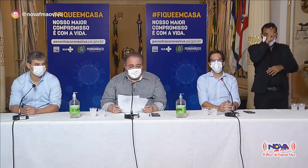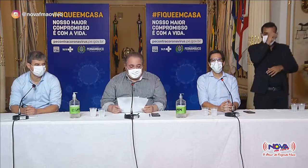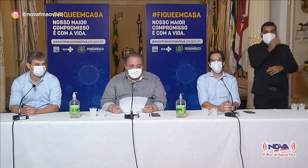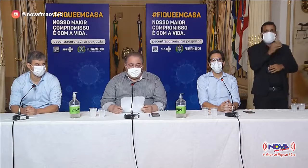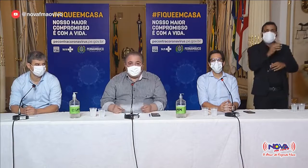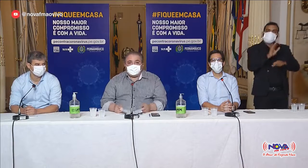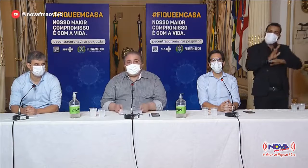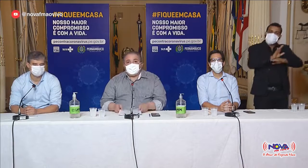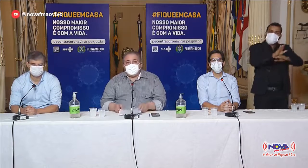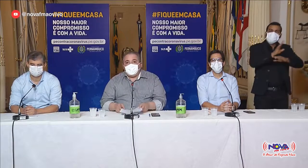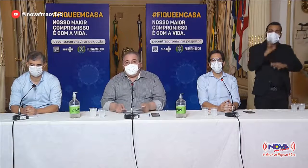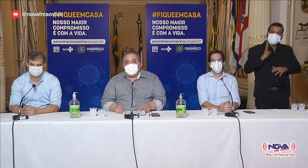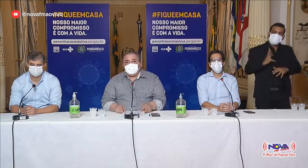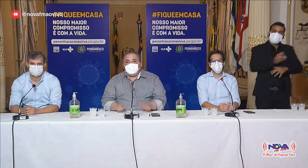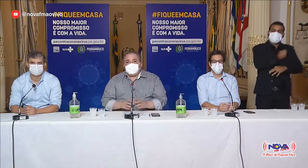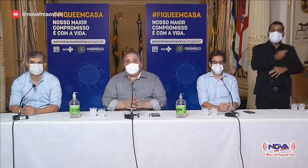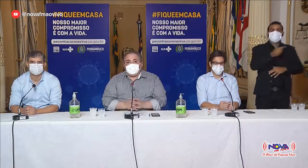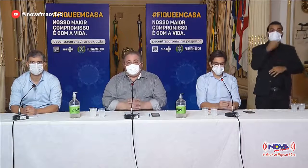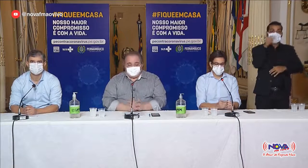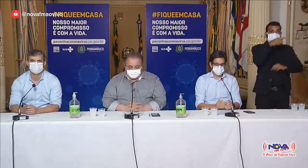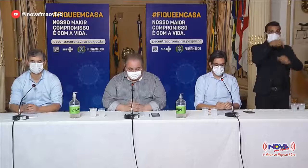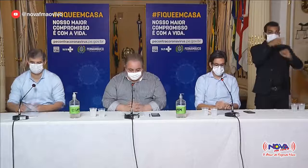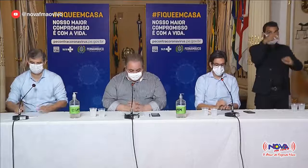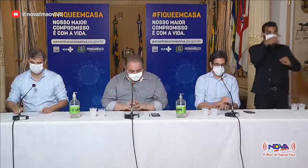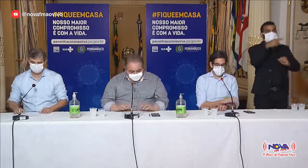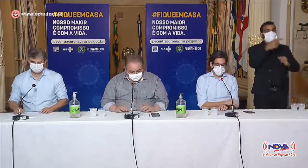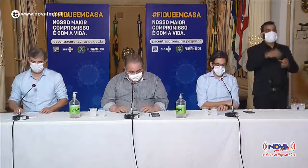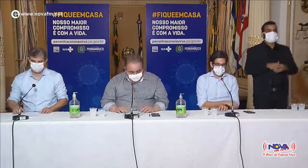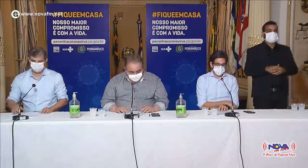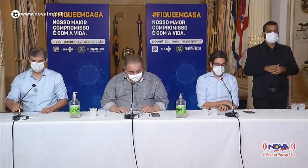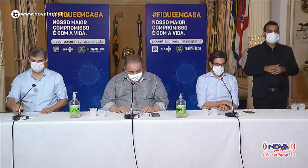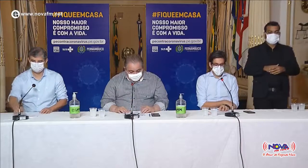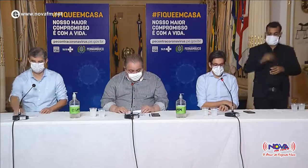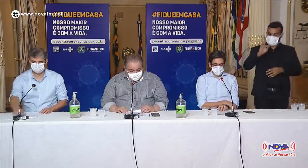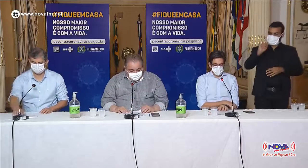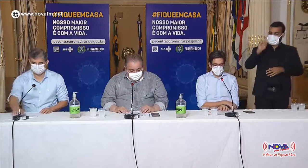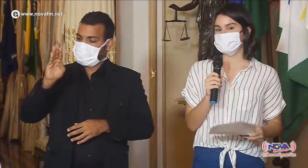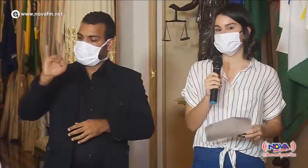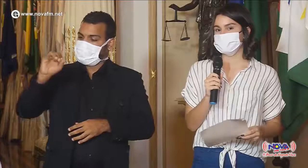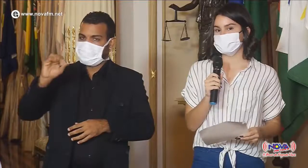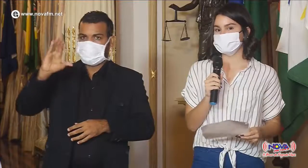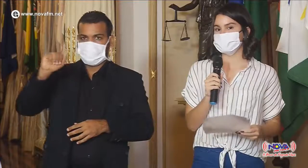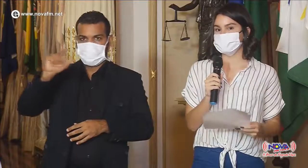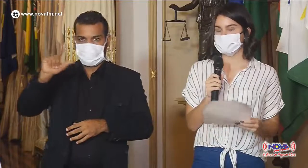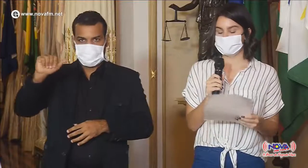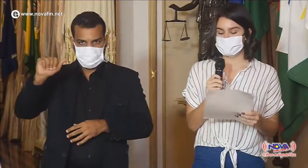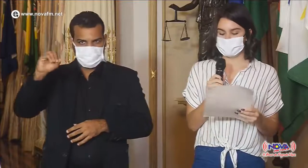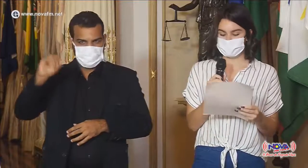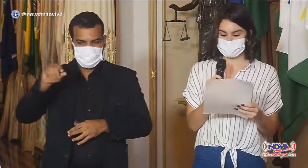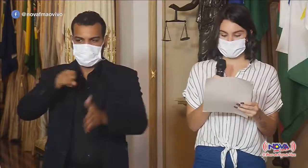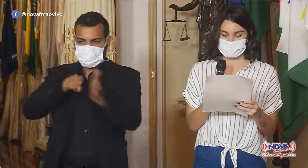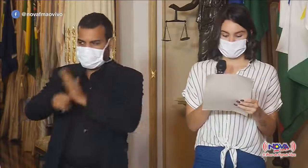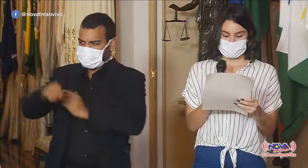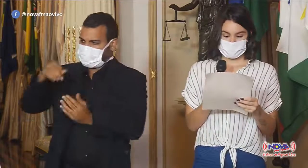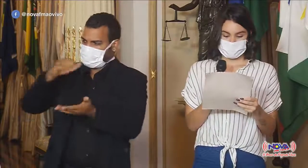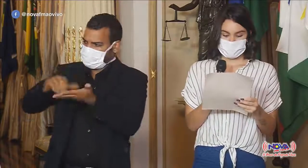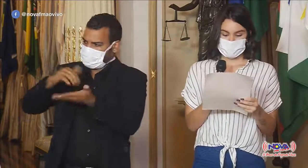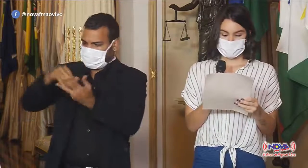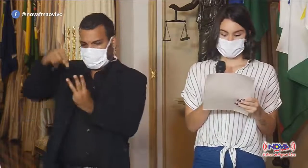de urgências e trauma lá de Petrolina. Fábio Calado, da TV Clube, pergunta para o secretário Alexandre Rebello.